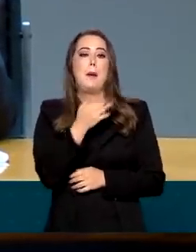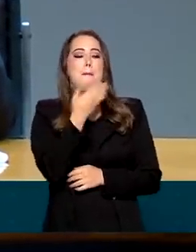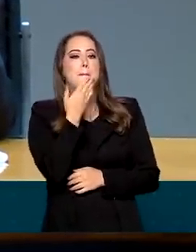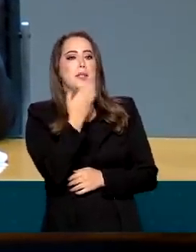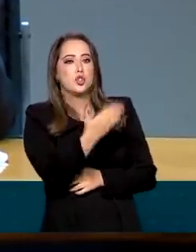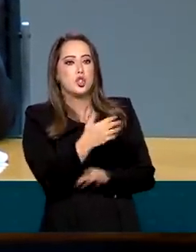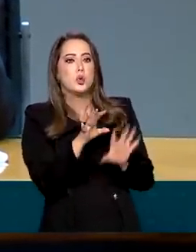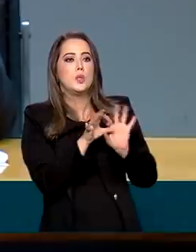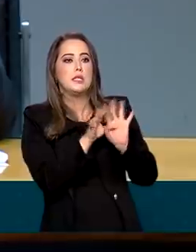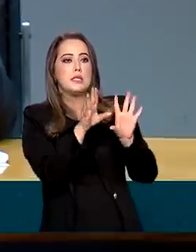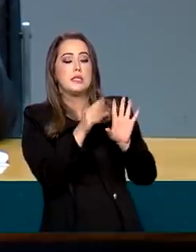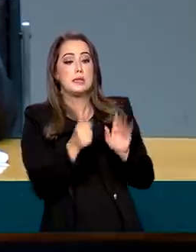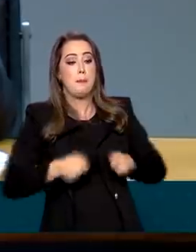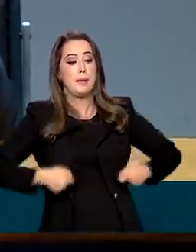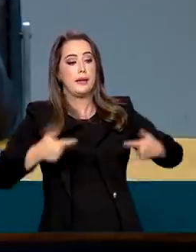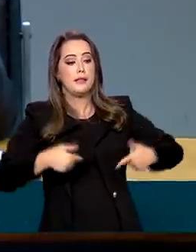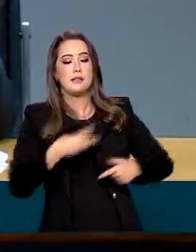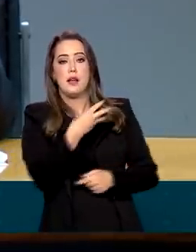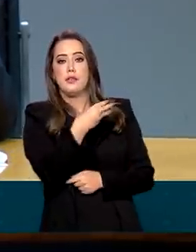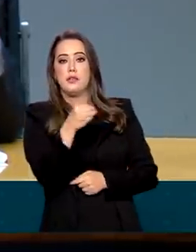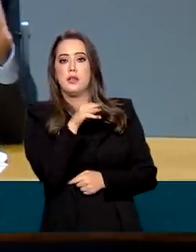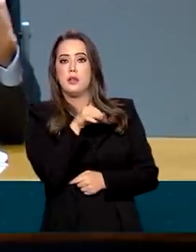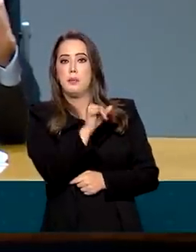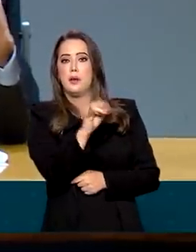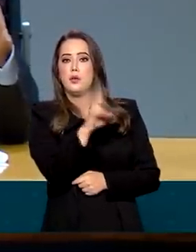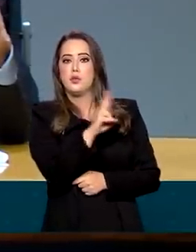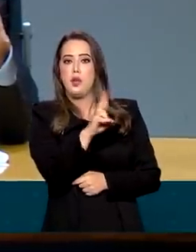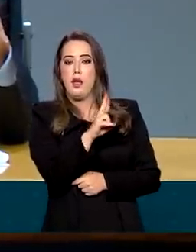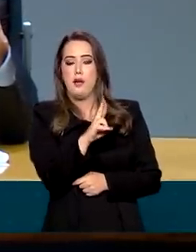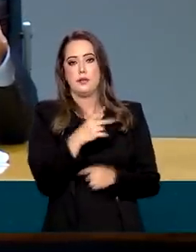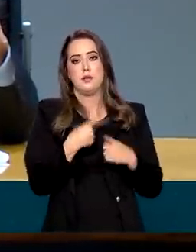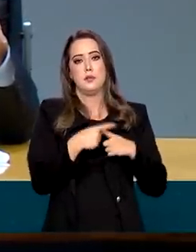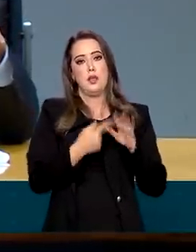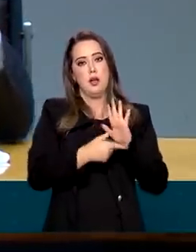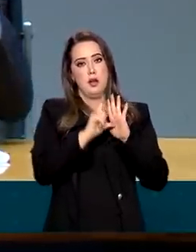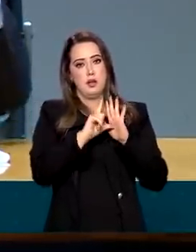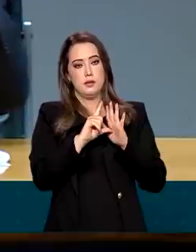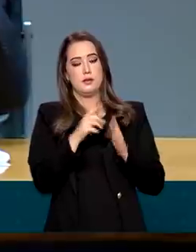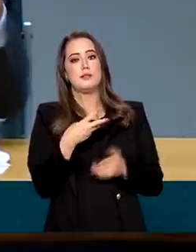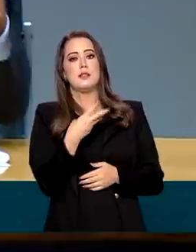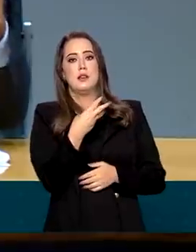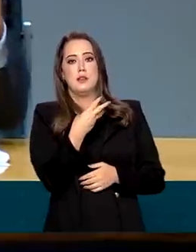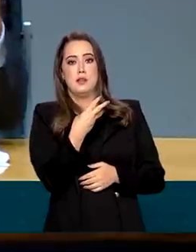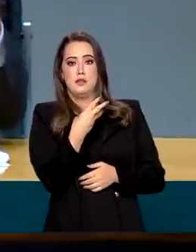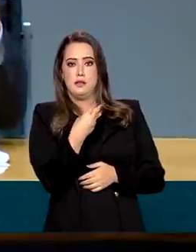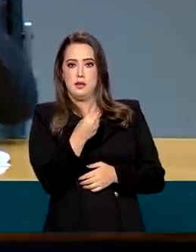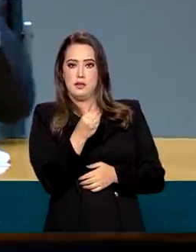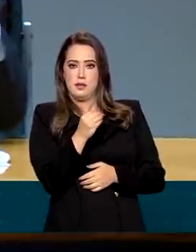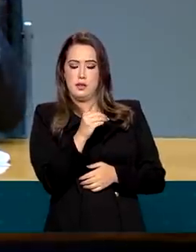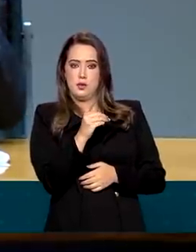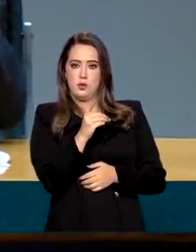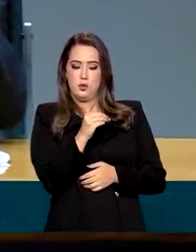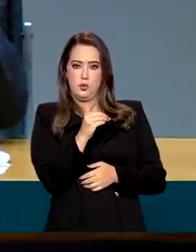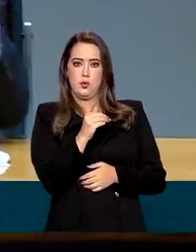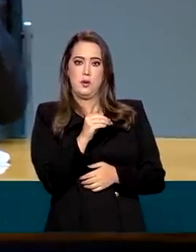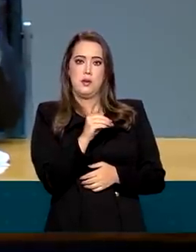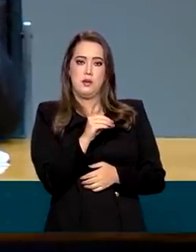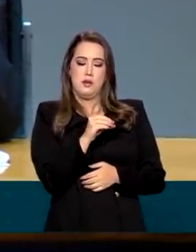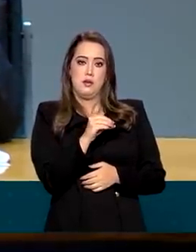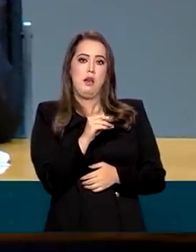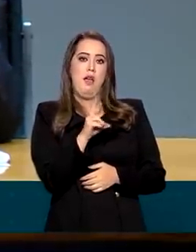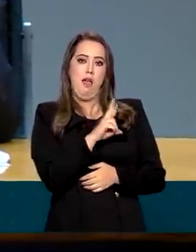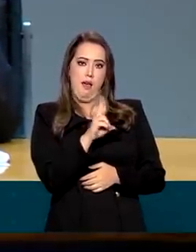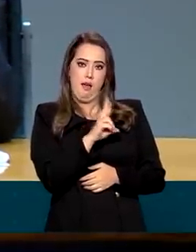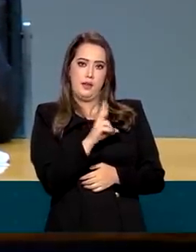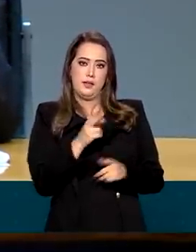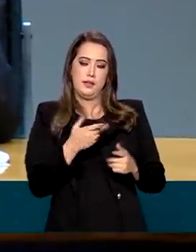gastar mais 30 bilhões, porque, em vez de 300, que eu cabia no teto, vão ser 400. Só isso. Basta